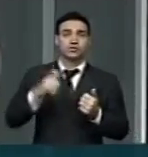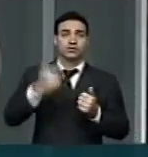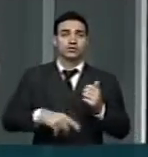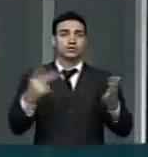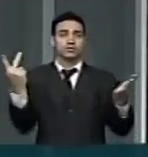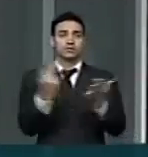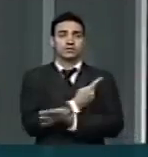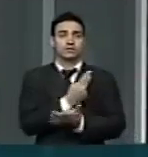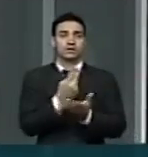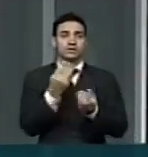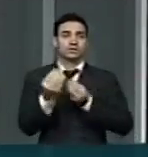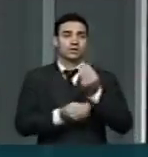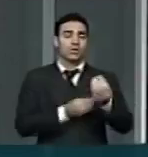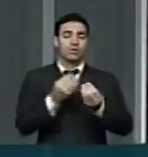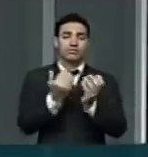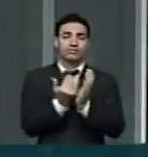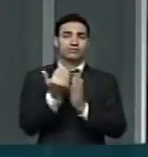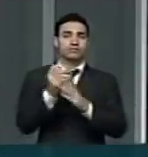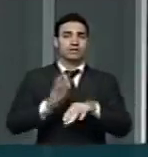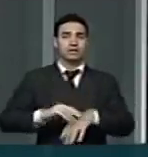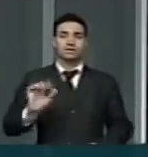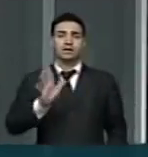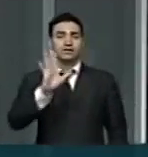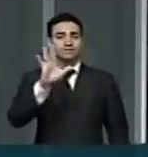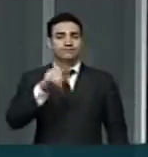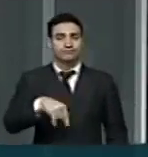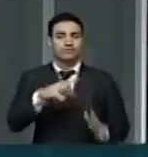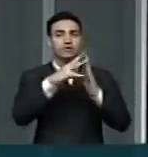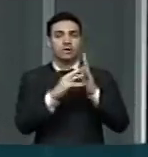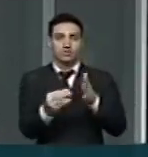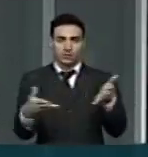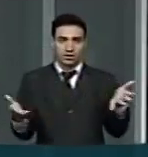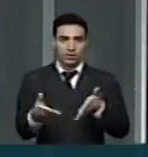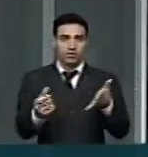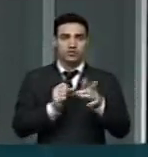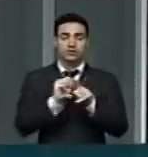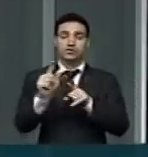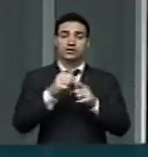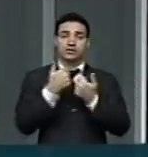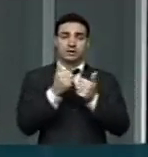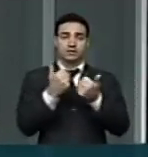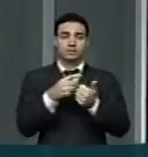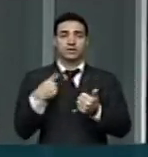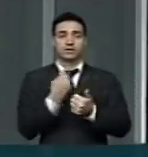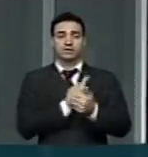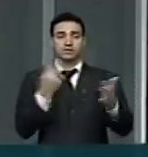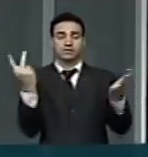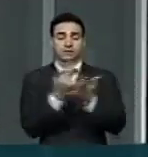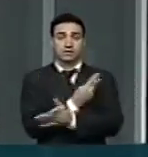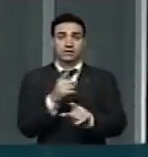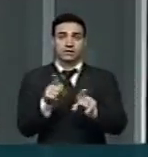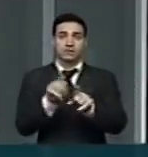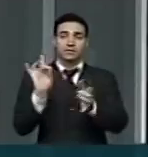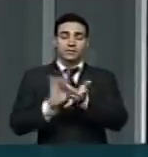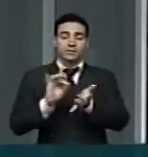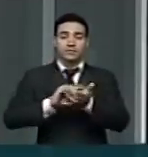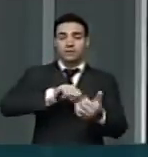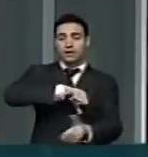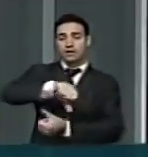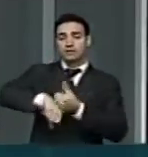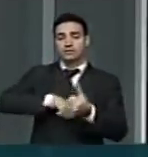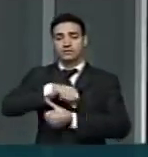retroalimentando. Esse é o modelo atual de financiamento do transporte público que a gente acaba num verdadeiro ciclo